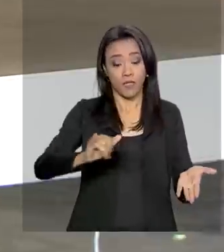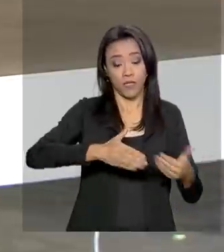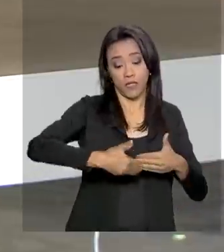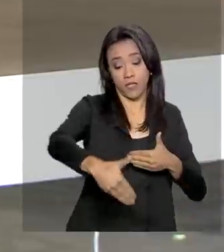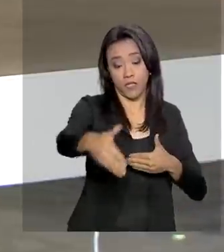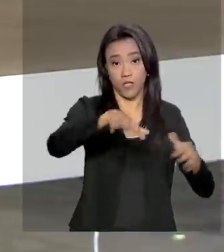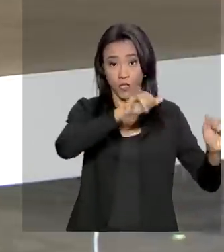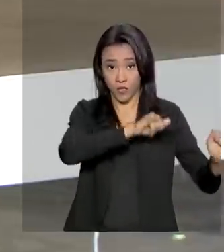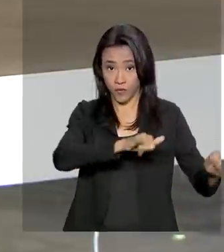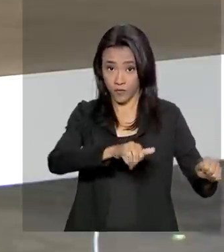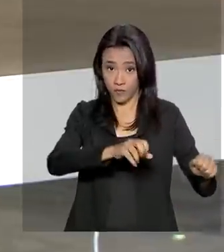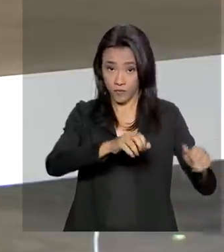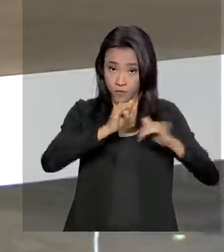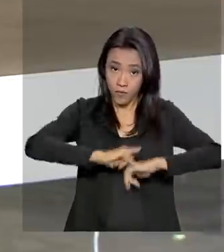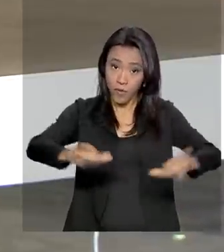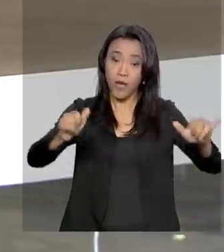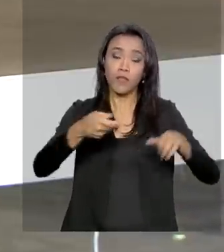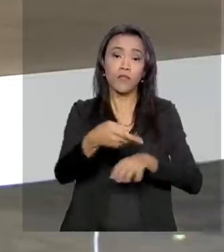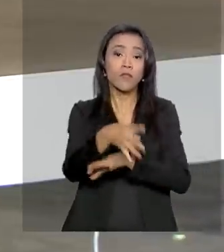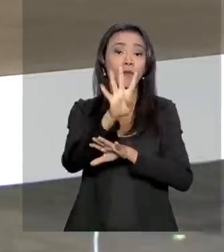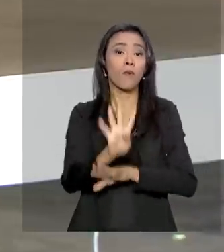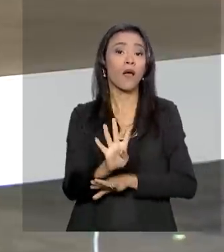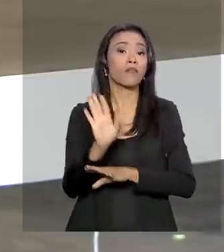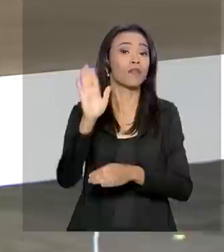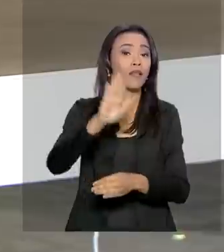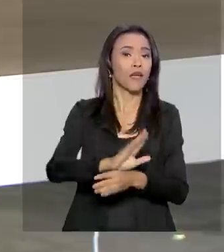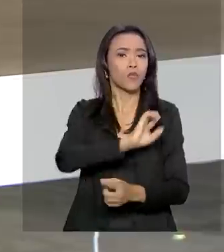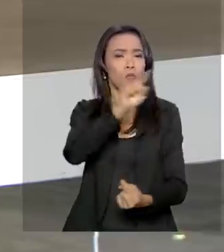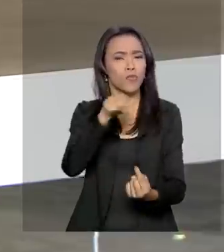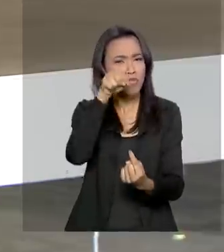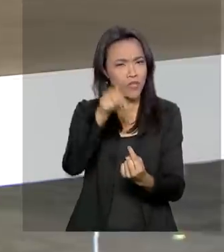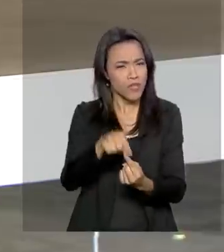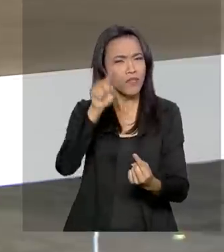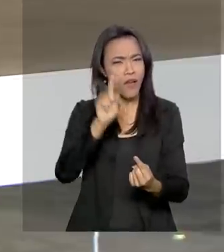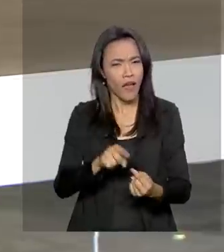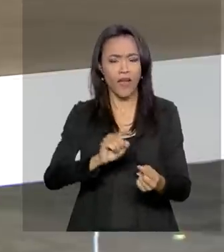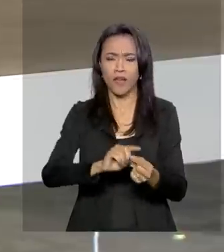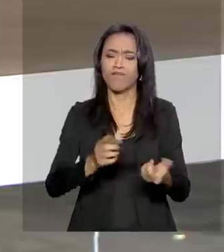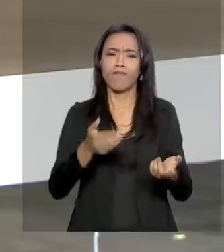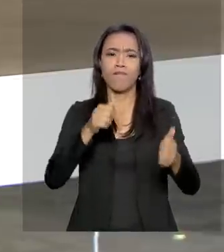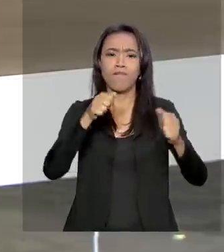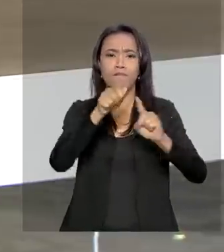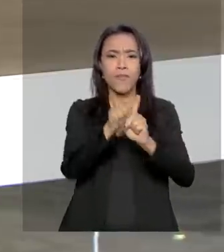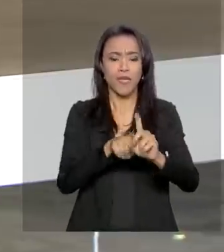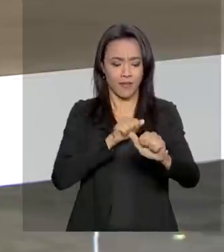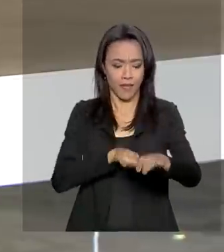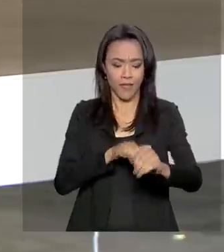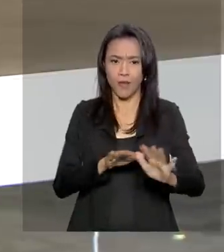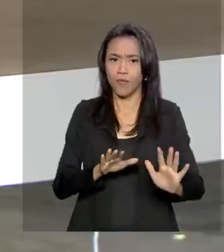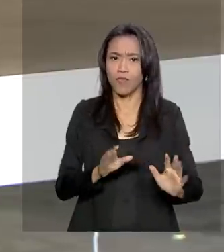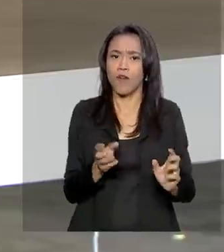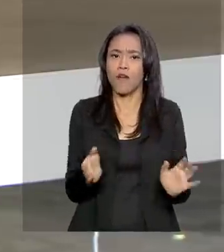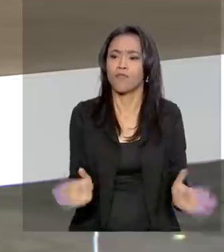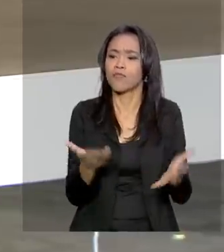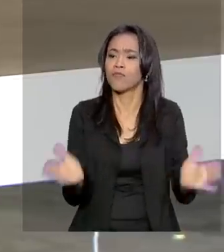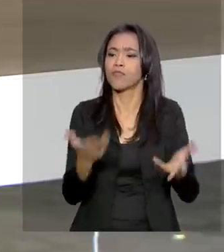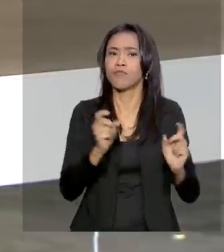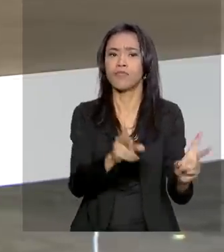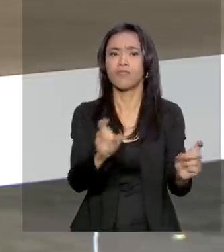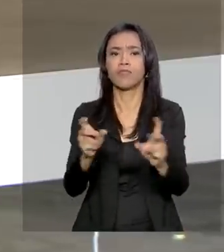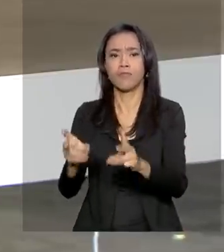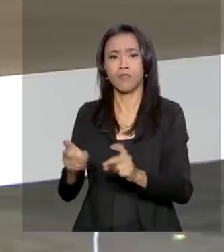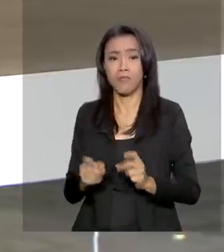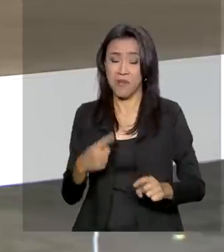Palácio do Planalto às 4 da tarde. A ideia é aquecer as vendas nesse mês de setembro, já que tradicionalmente o mercado